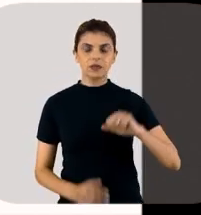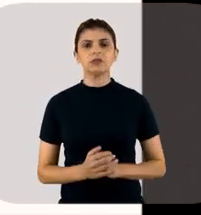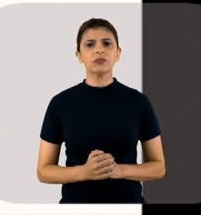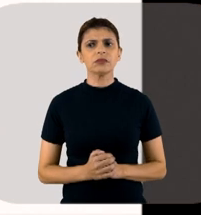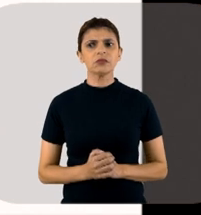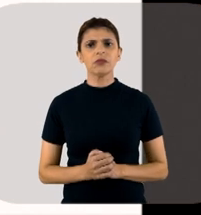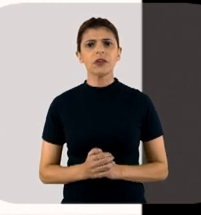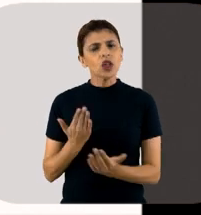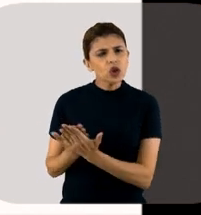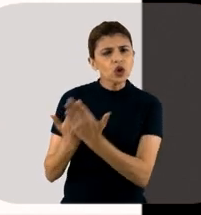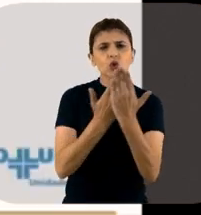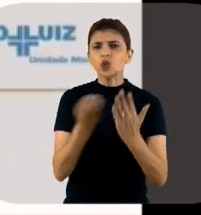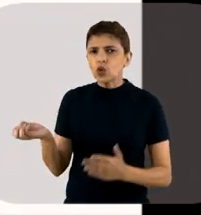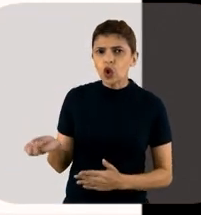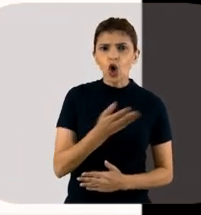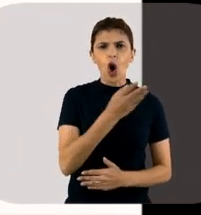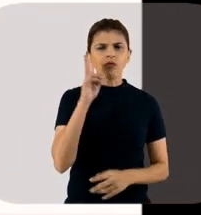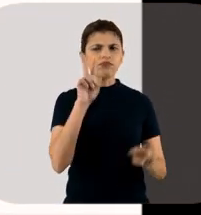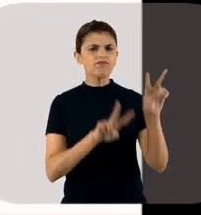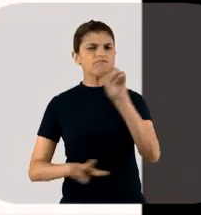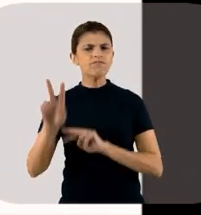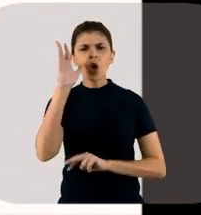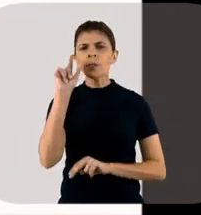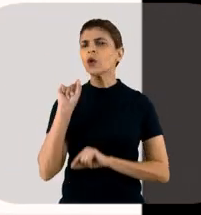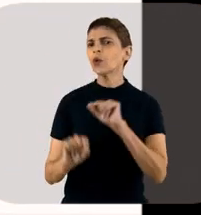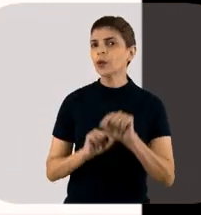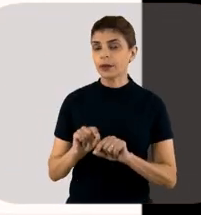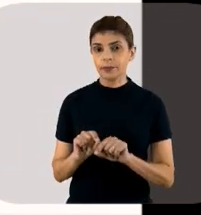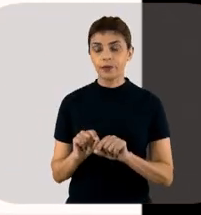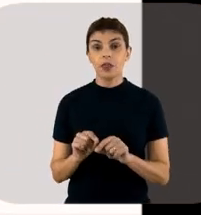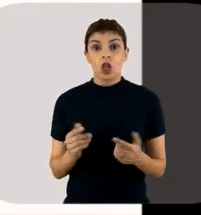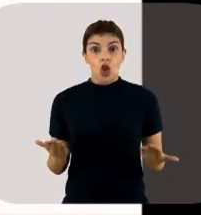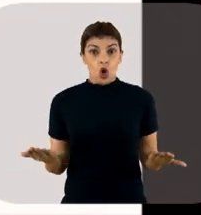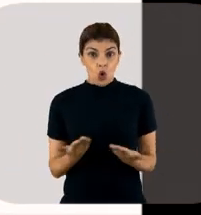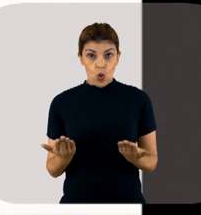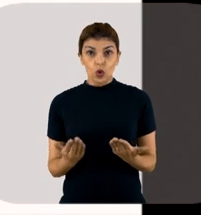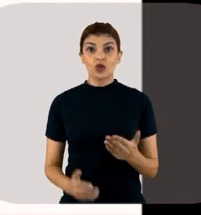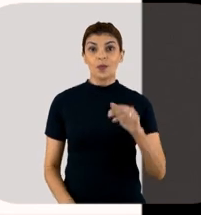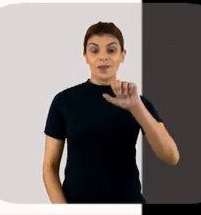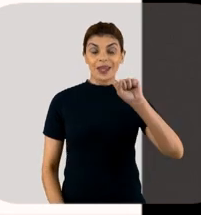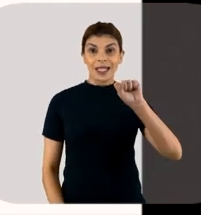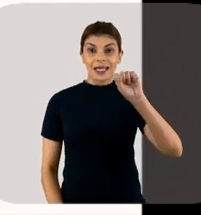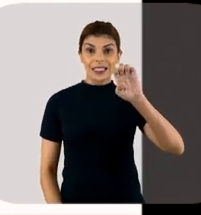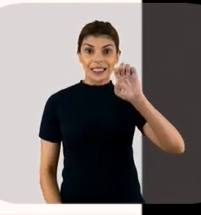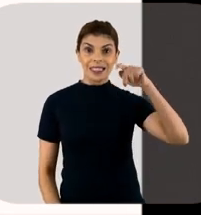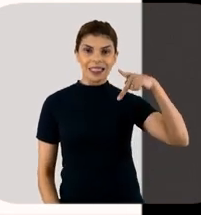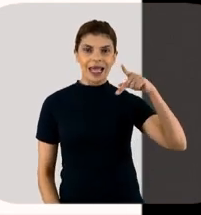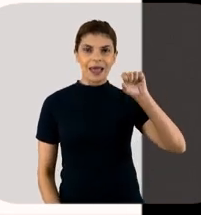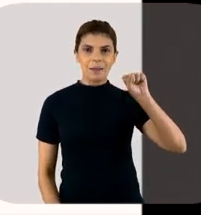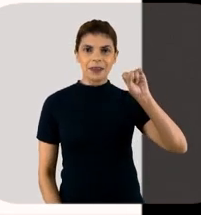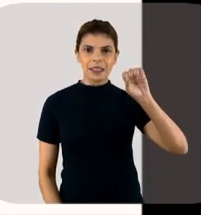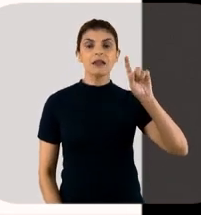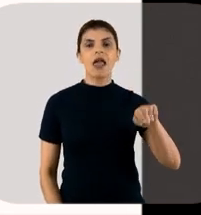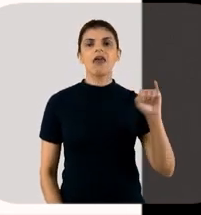estudos, eles viram que, hoje, a sepsis é vista da seguinte